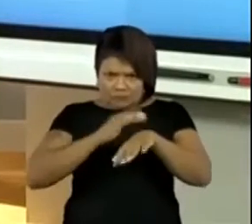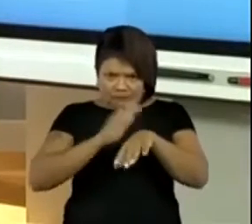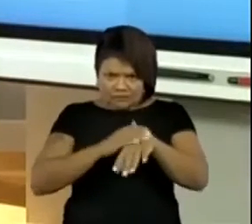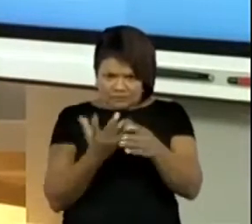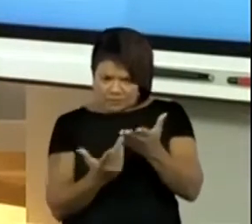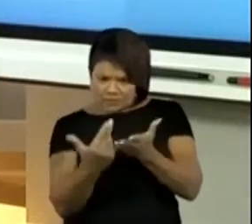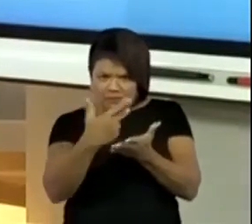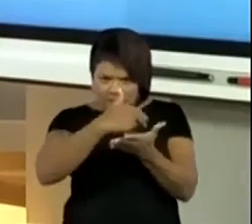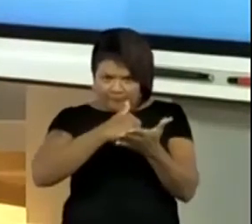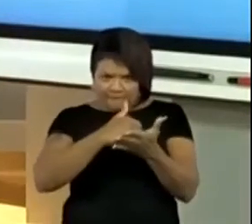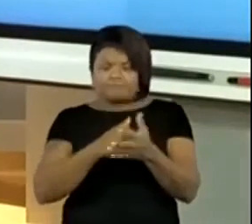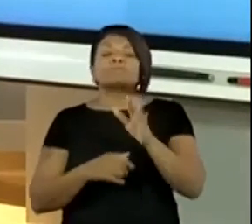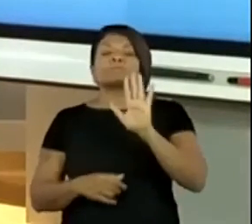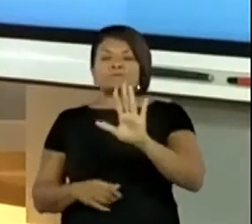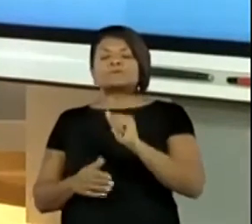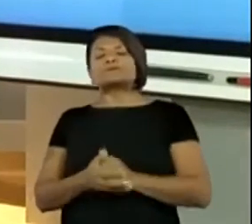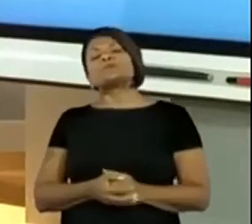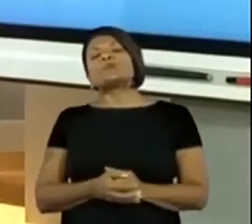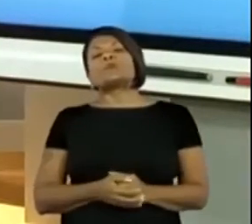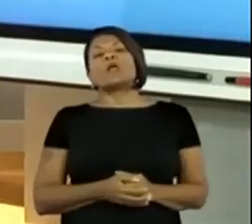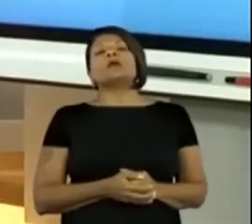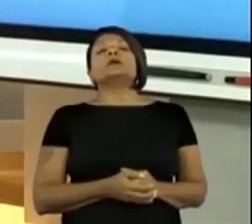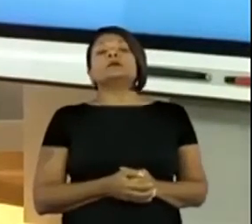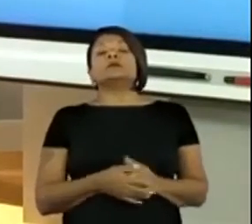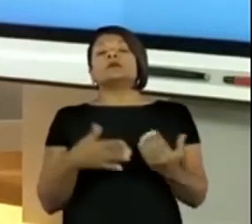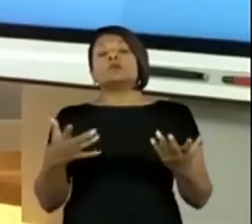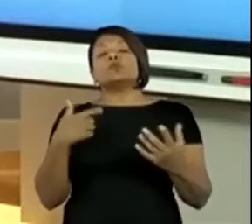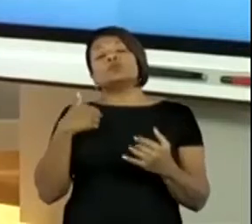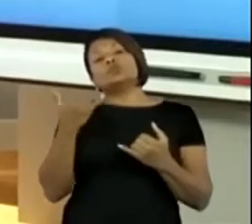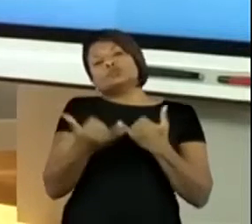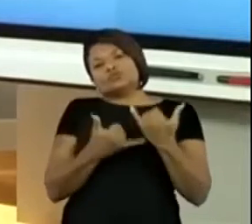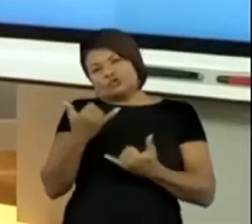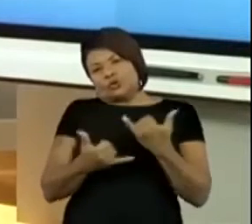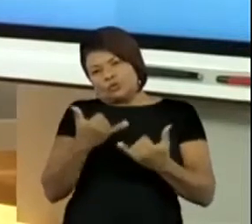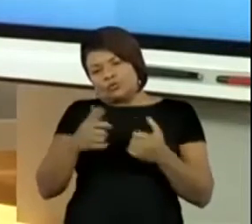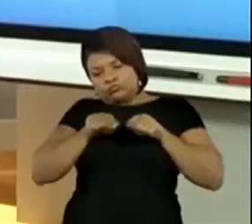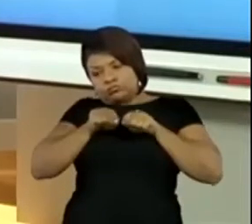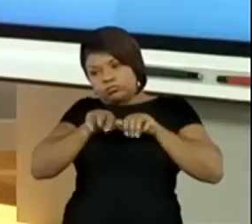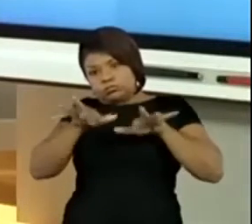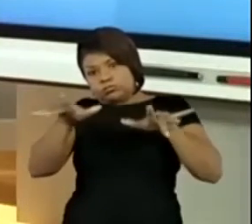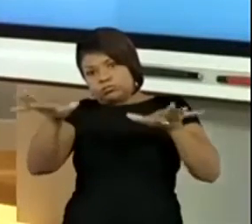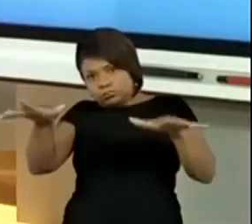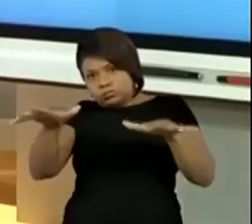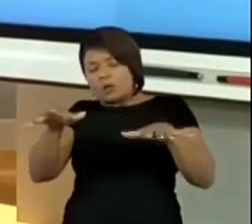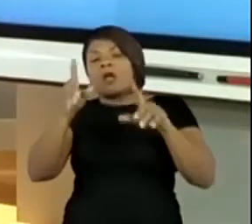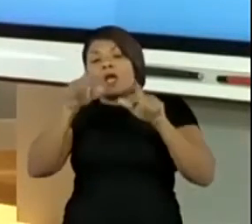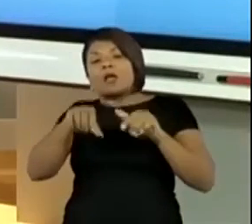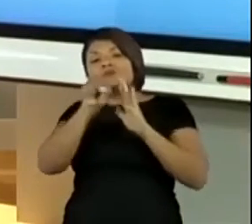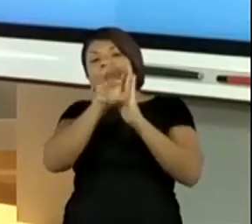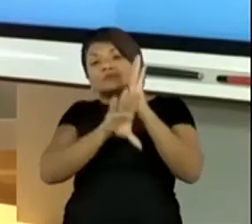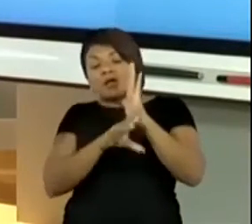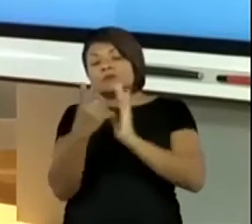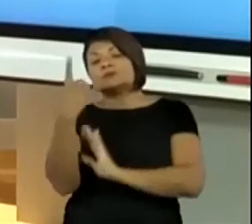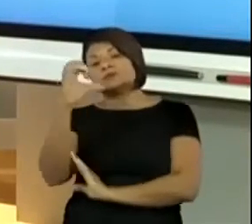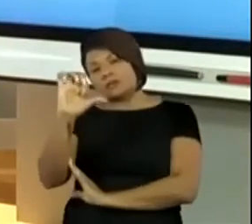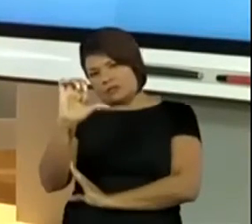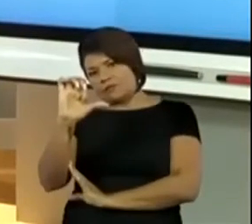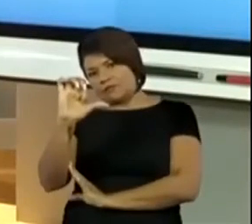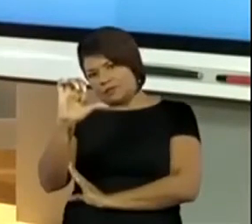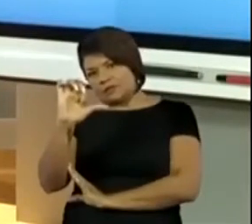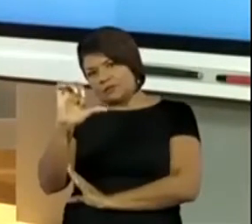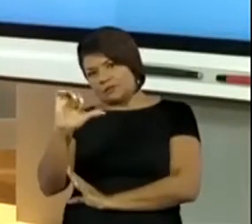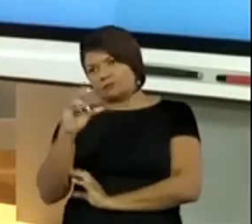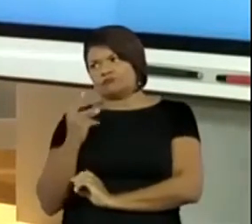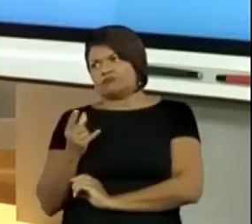coisas. O jogo, ele se popularizou no século XIX. Olha